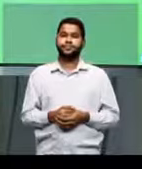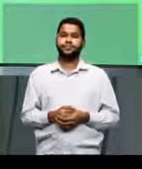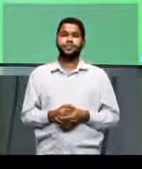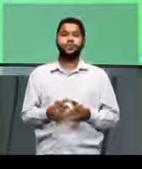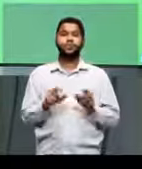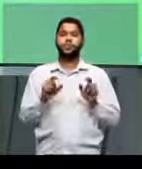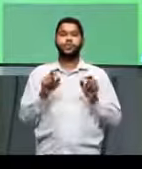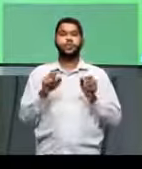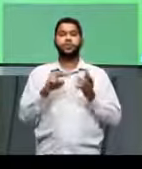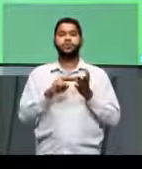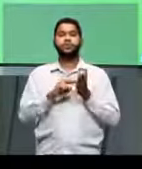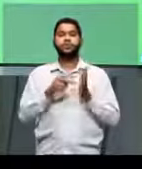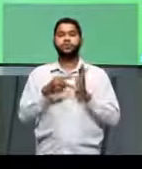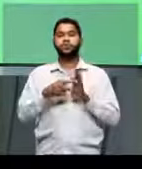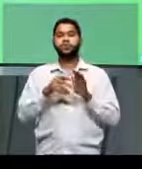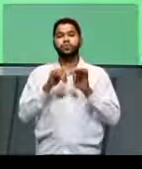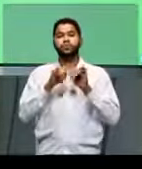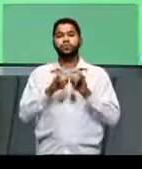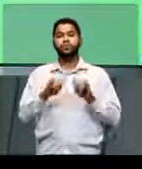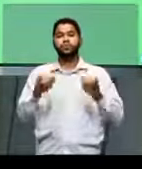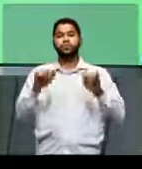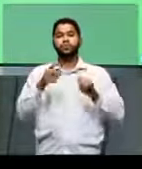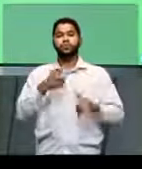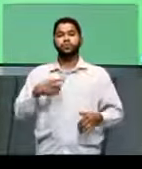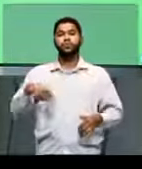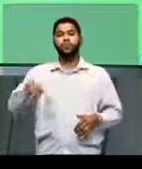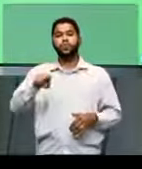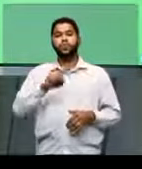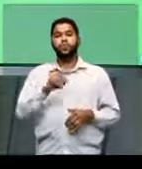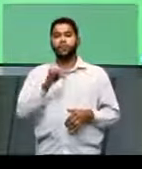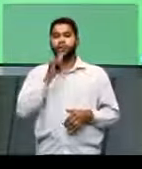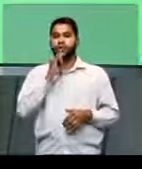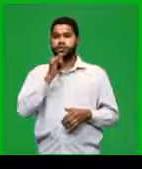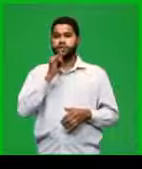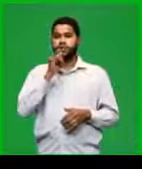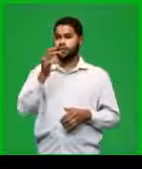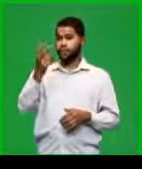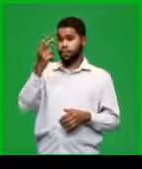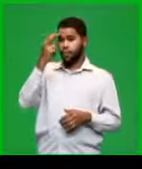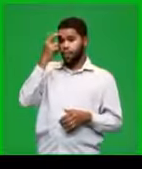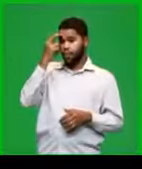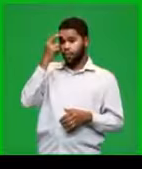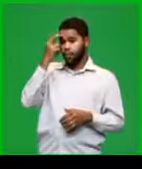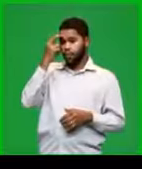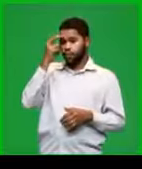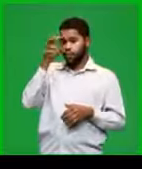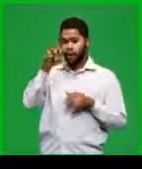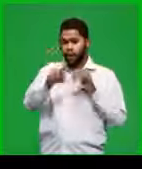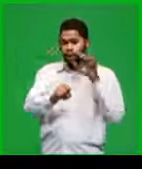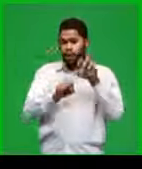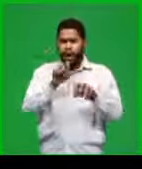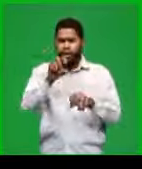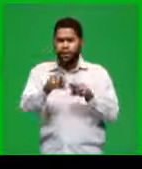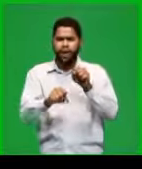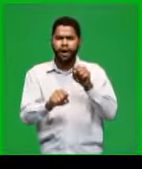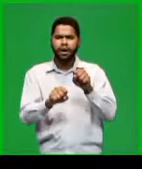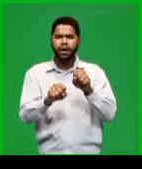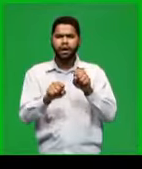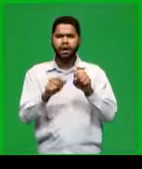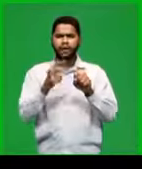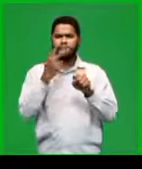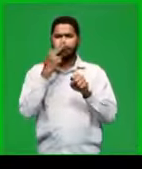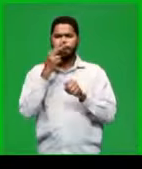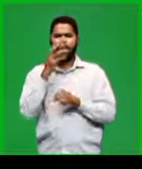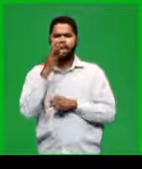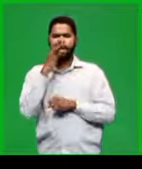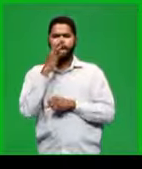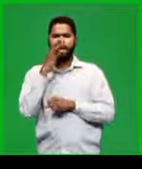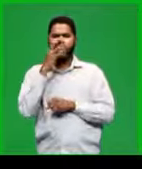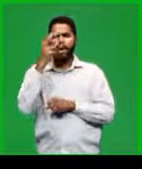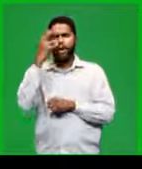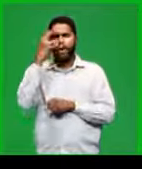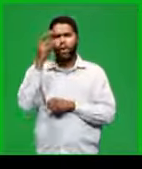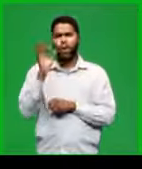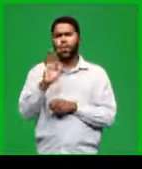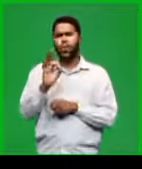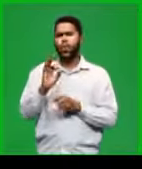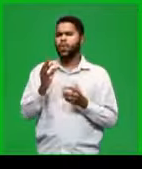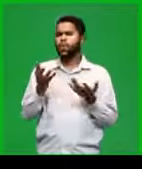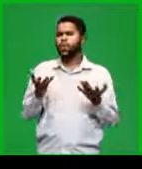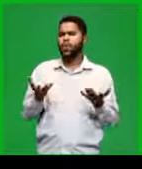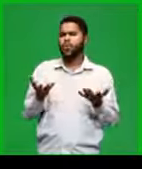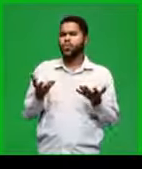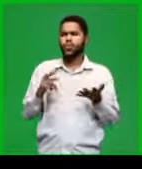que significa dizer que somos consumidores de cultura e não apreciadores de cultura, professor Leandro?